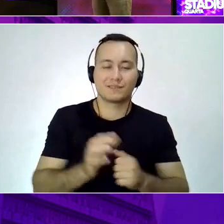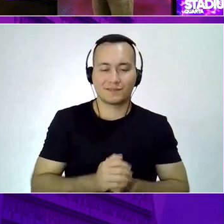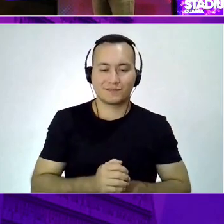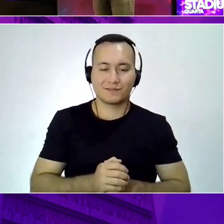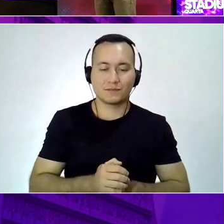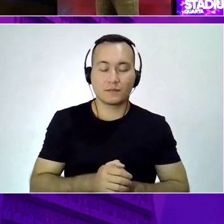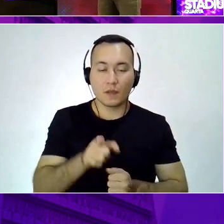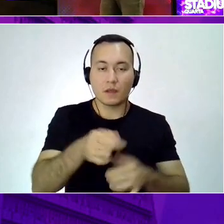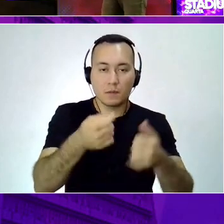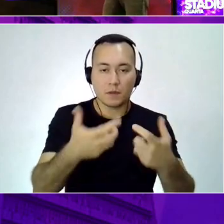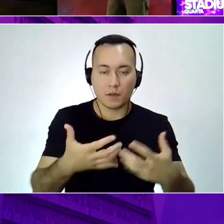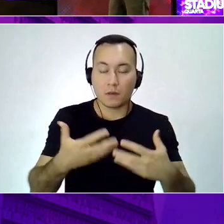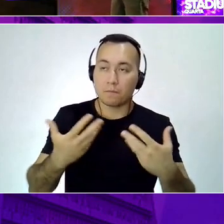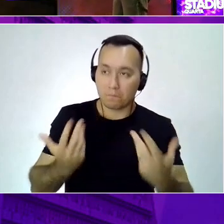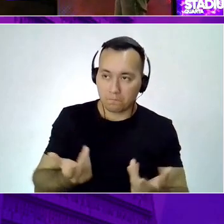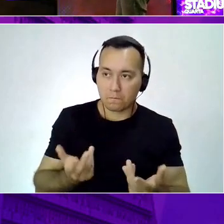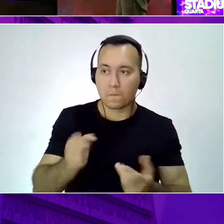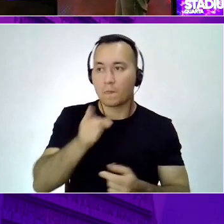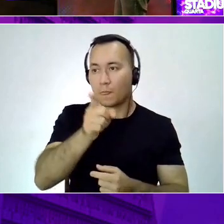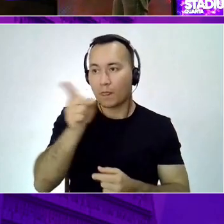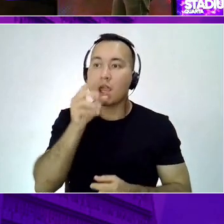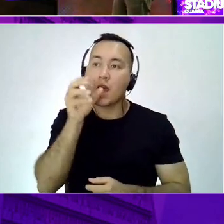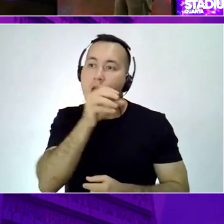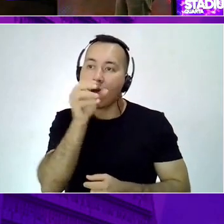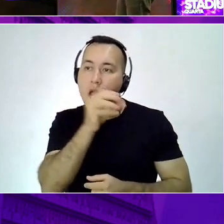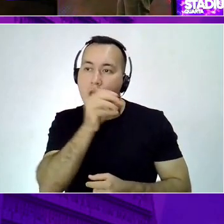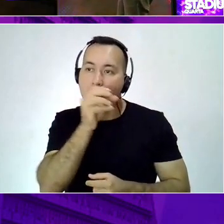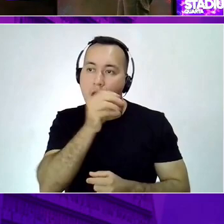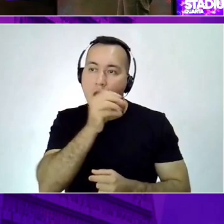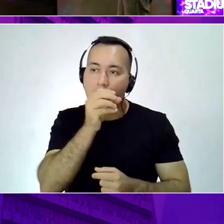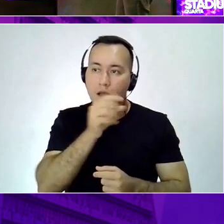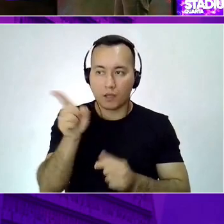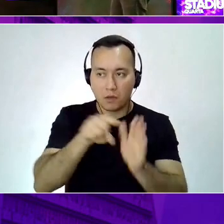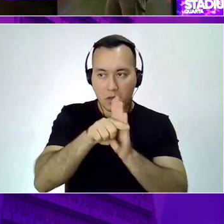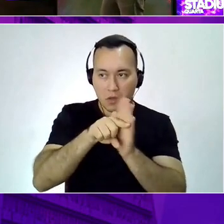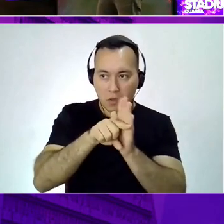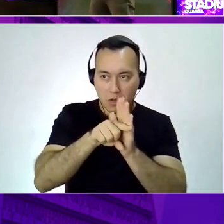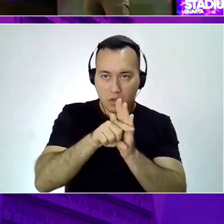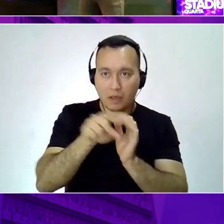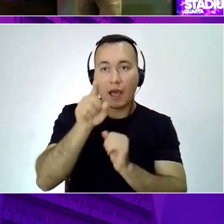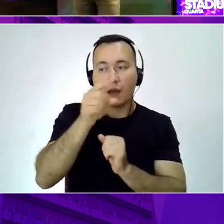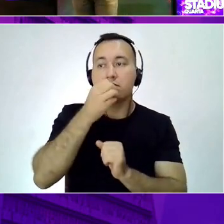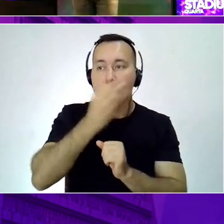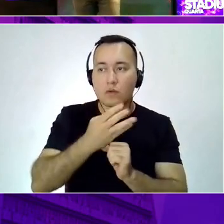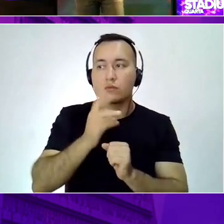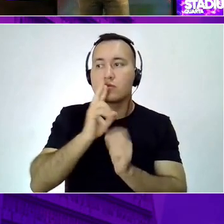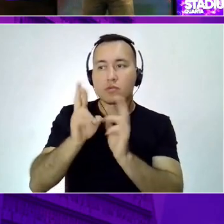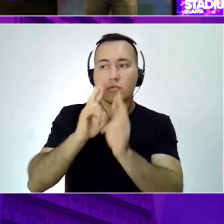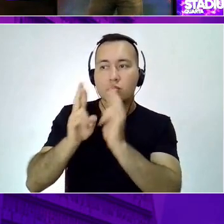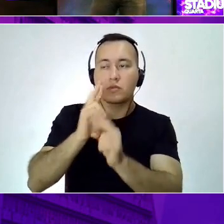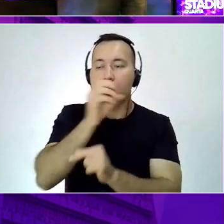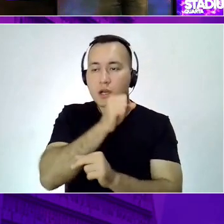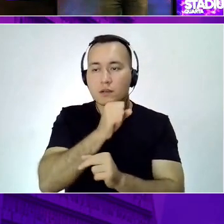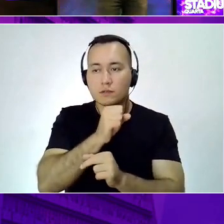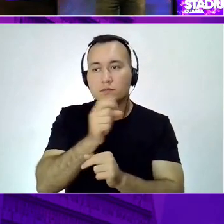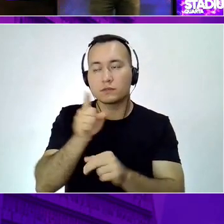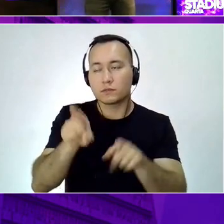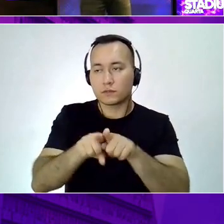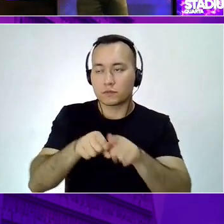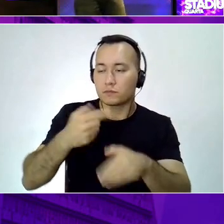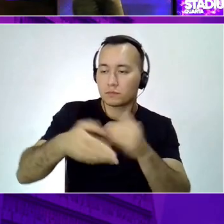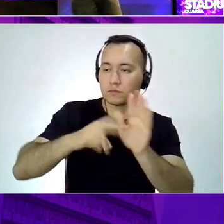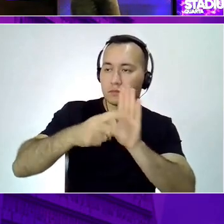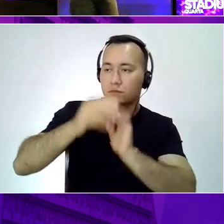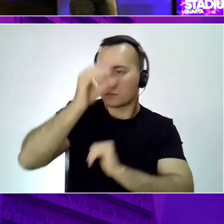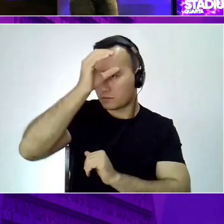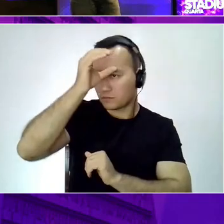ganho de velocidade nas consultas. Conseguiram escalar melhor a solução. Inclusive conseguiram expandir para mais clientes. Para mais estudantes. Tá legal?